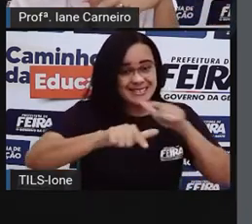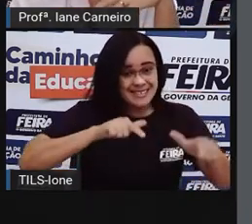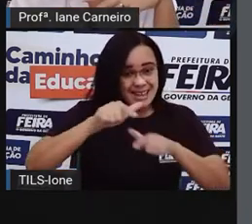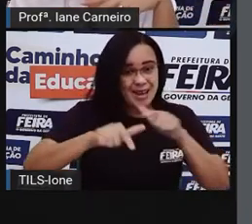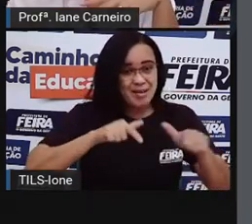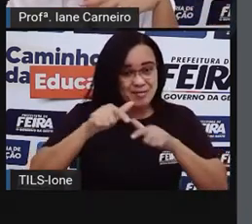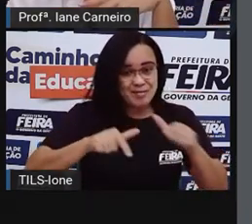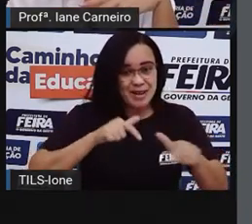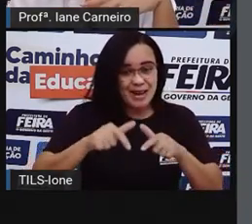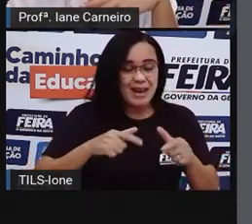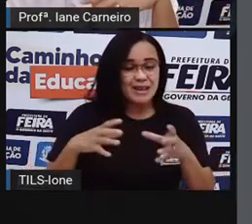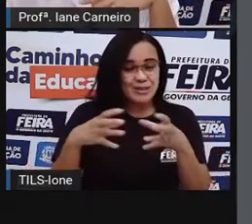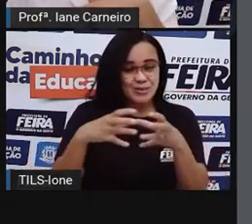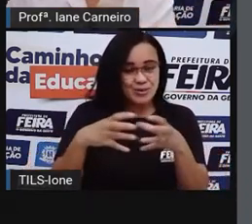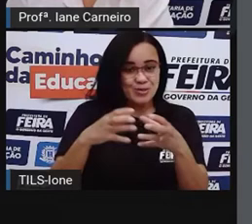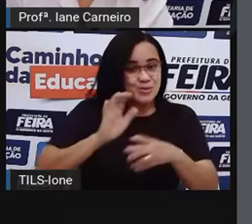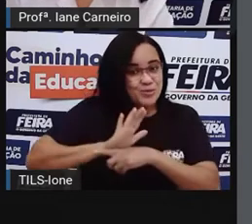dessa história?